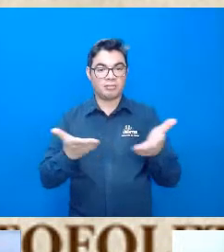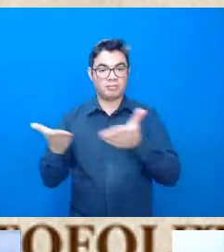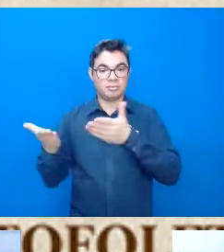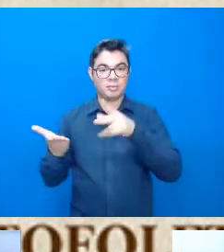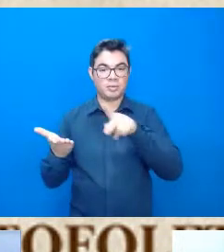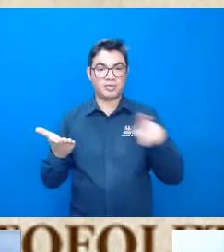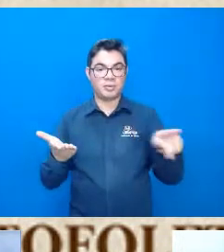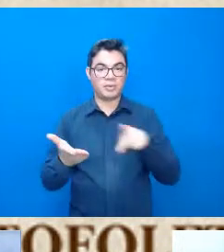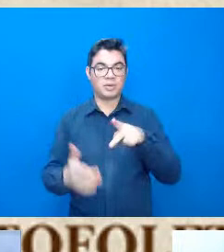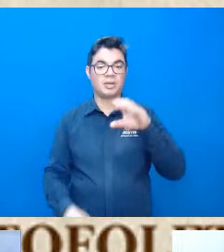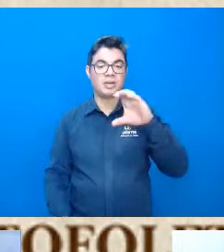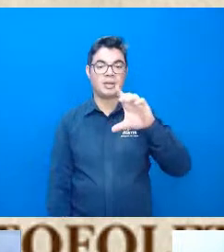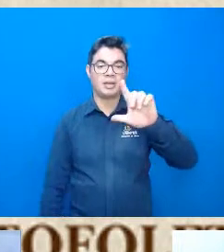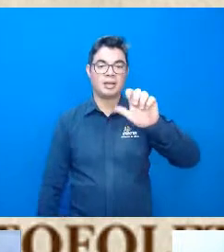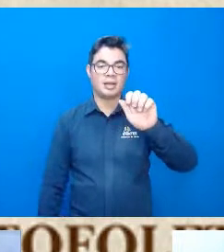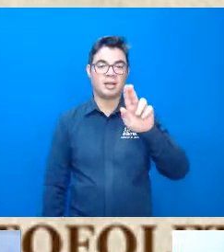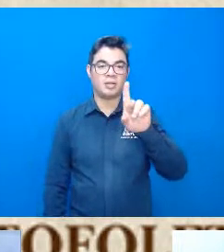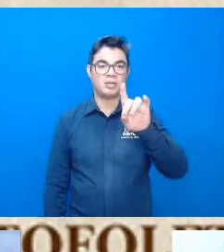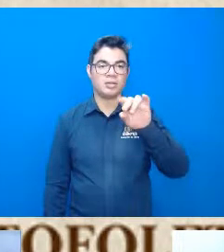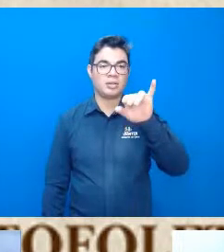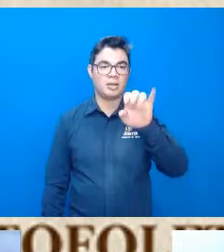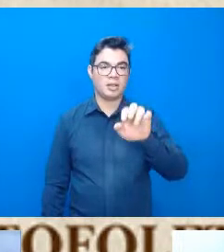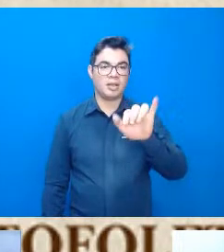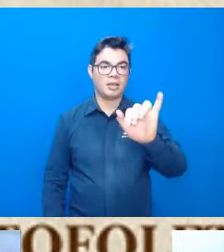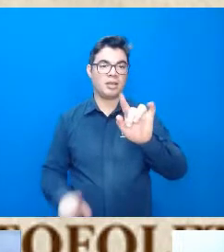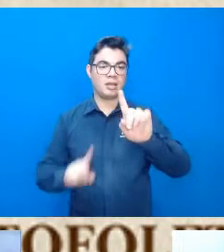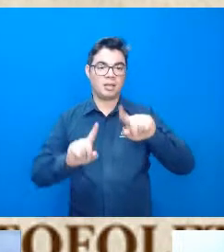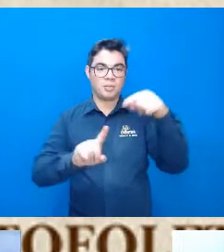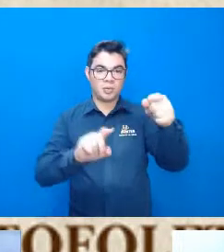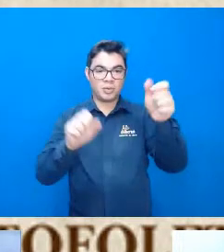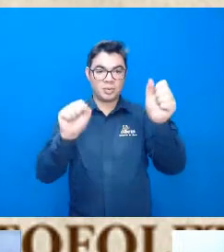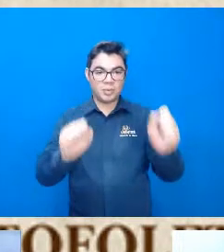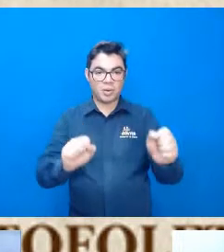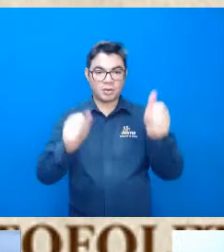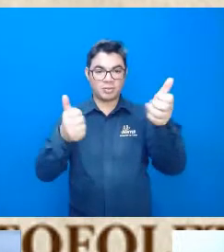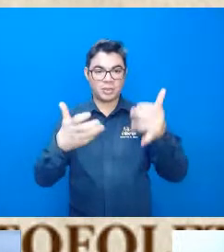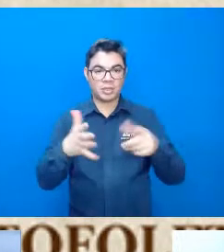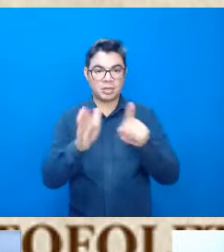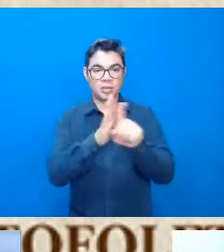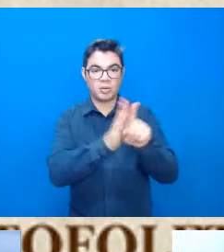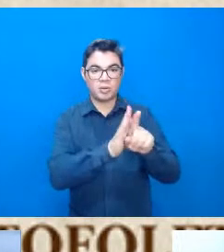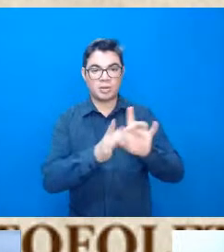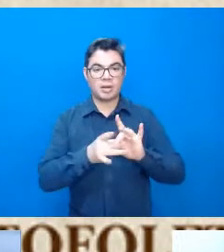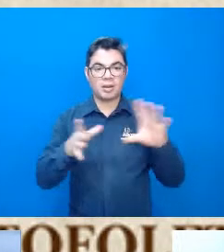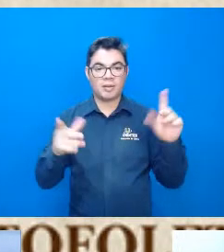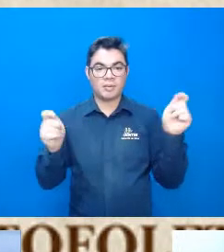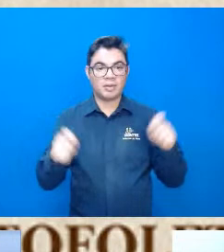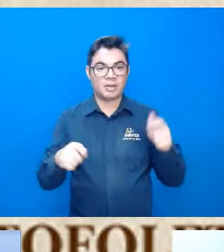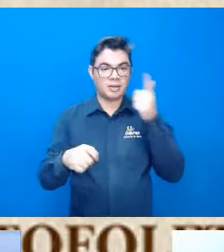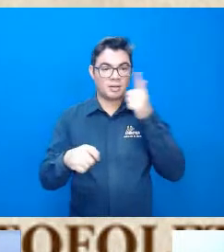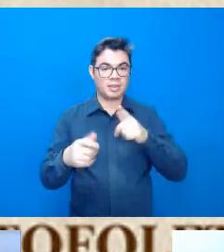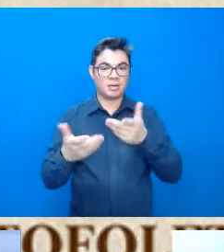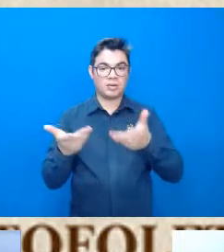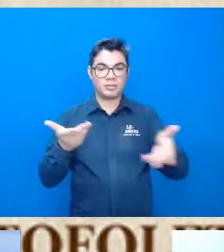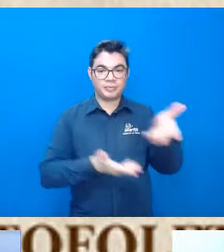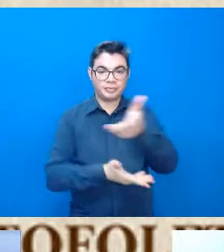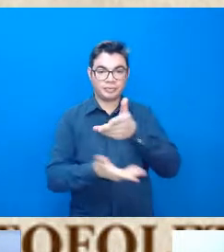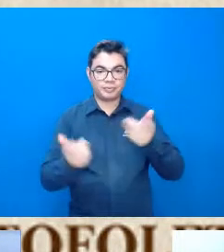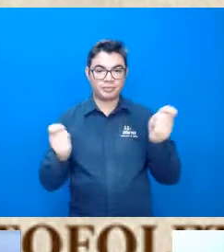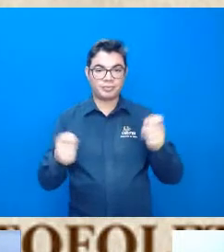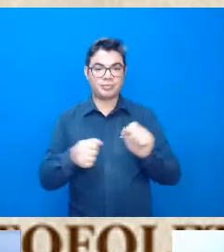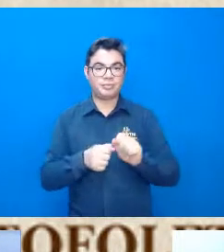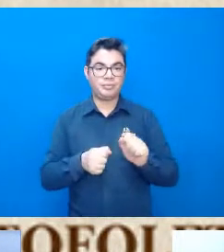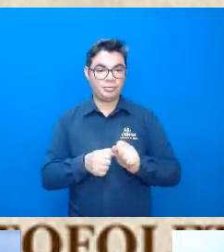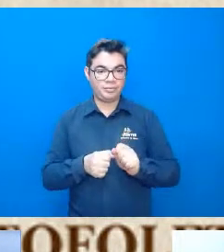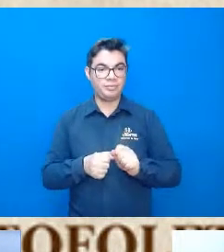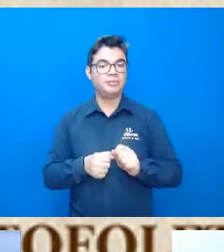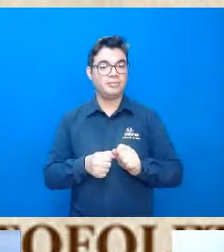Claudinei né e aí depois a gente lança todas as questões aí as perguntas que tanto os convidados estão fazendo como nós